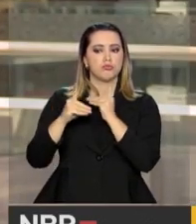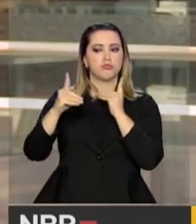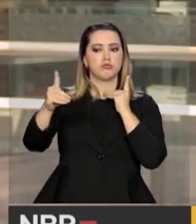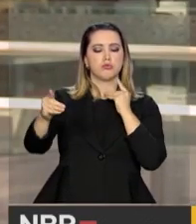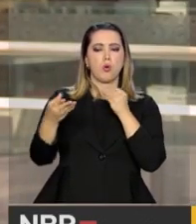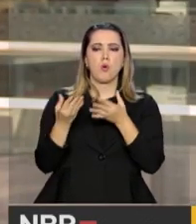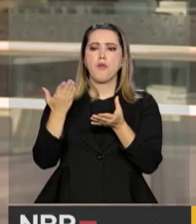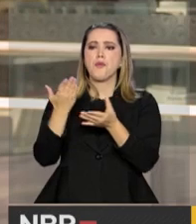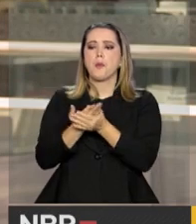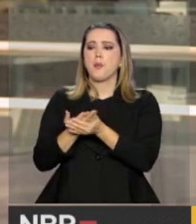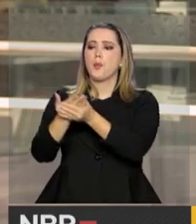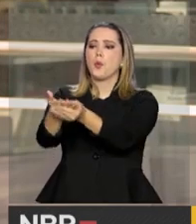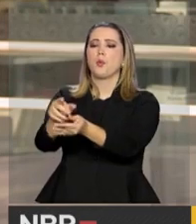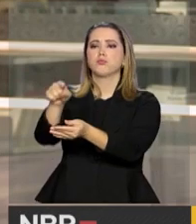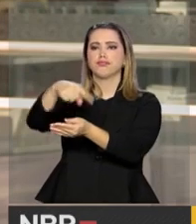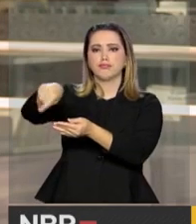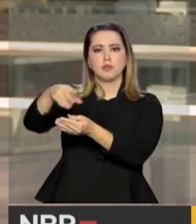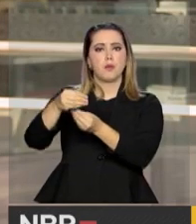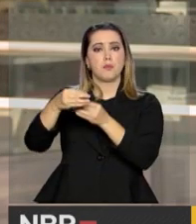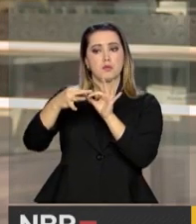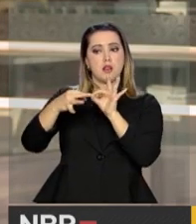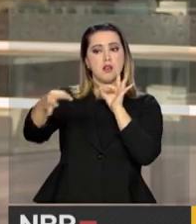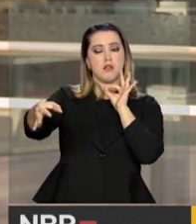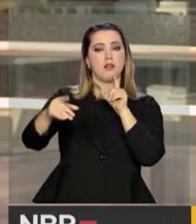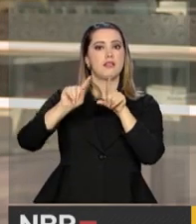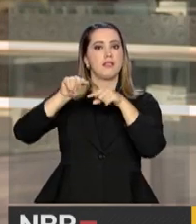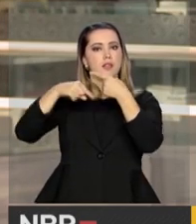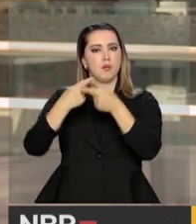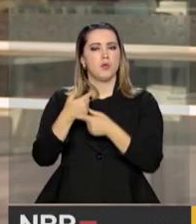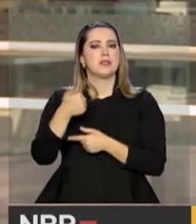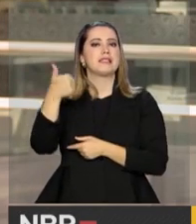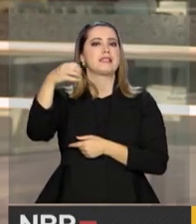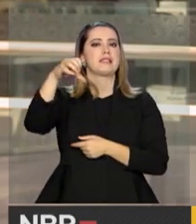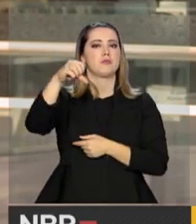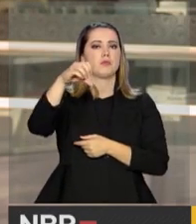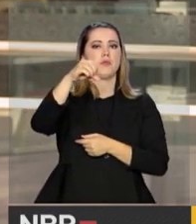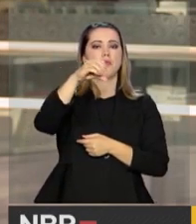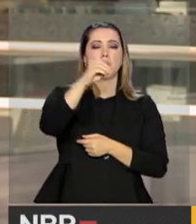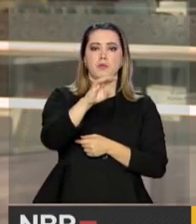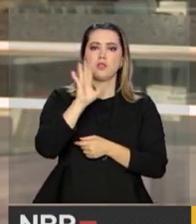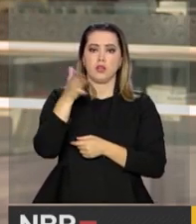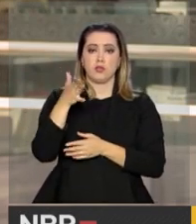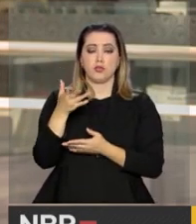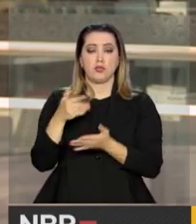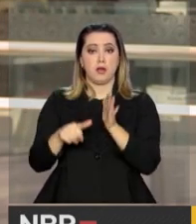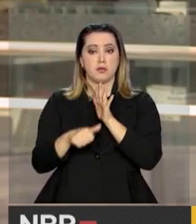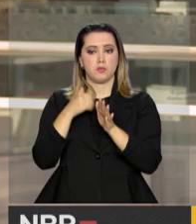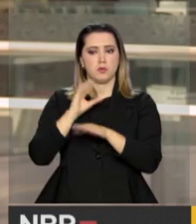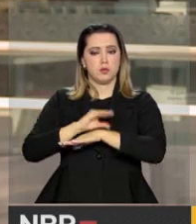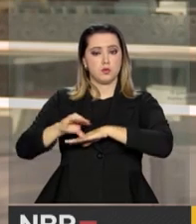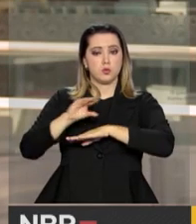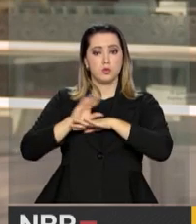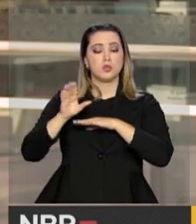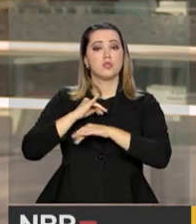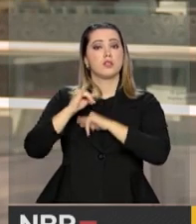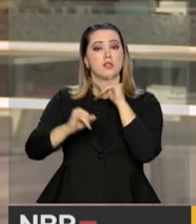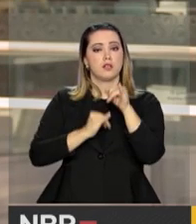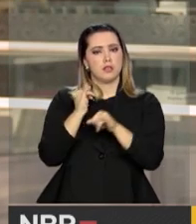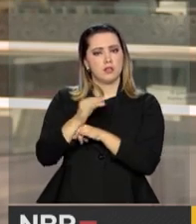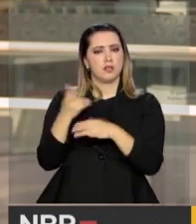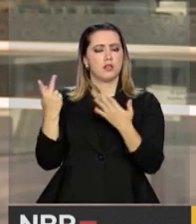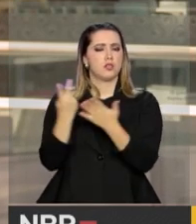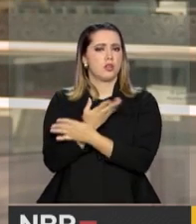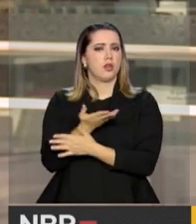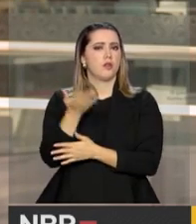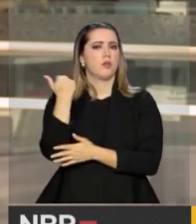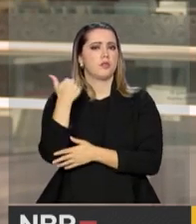de materiais, etc. Até que na década de 90, os primeiros cursos já desfrutando de uma internet comercial que surgiu